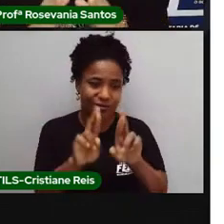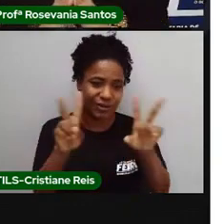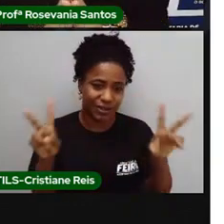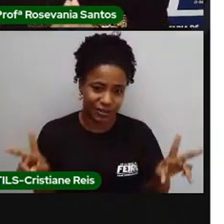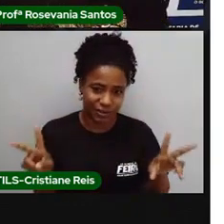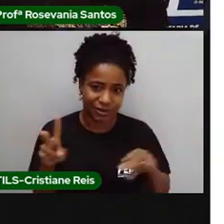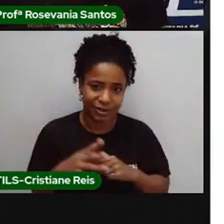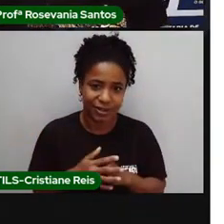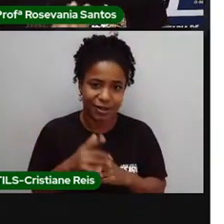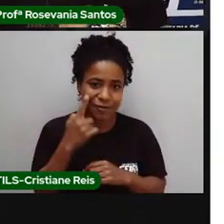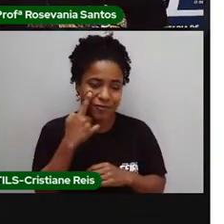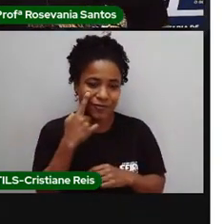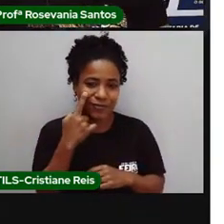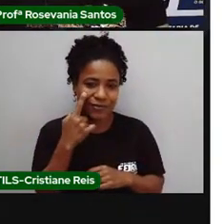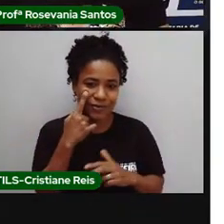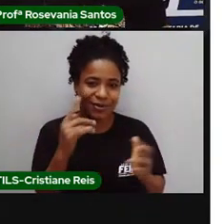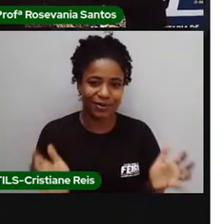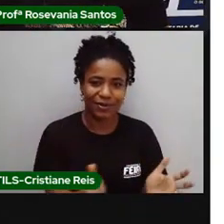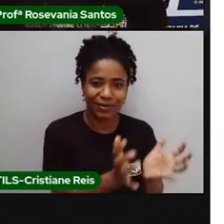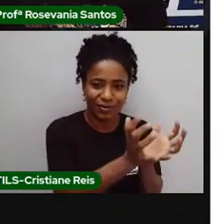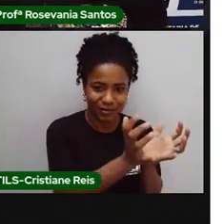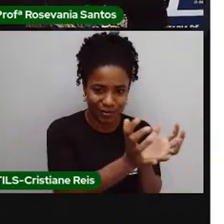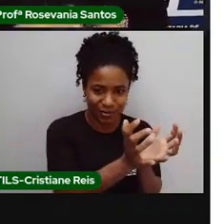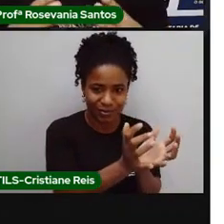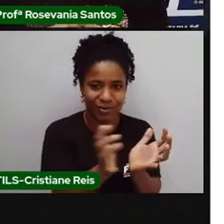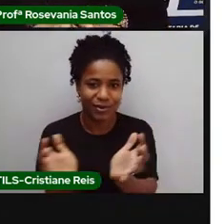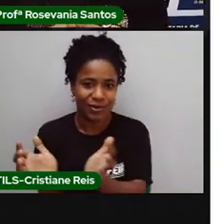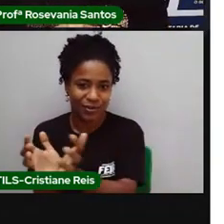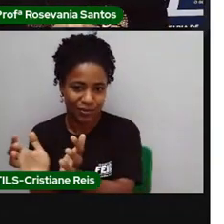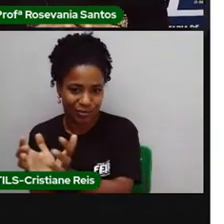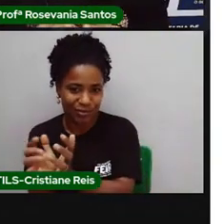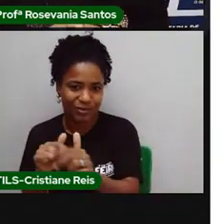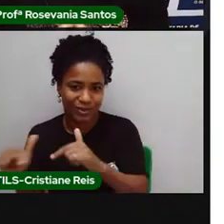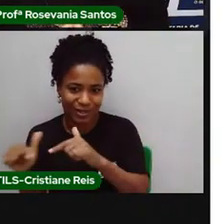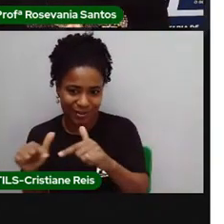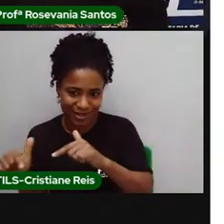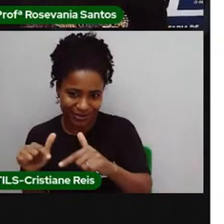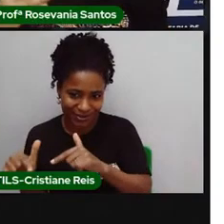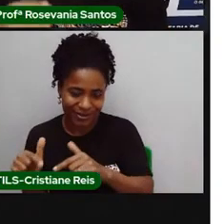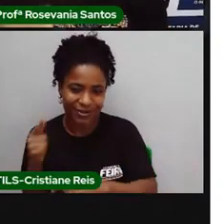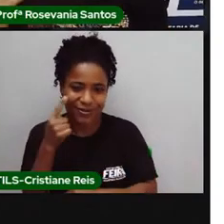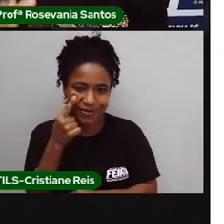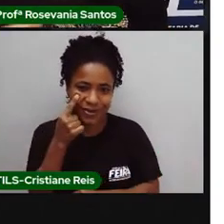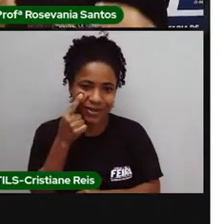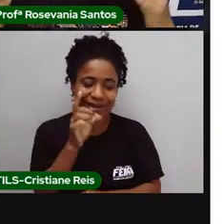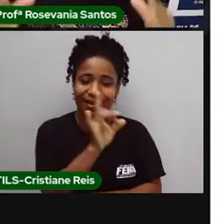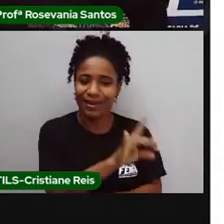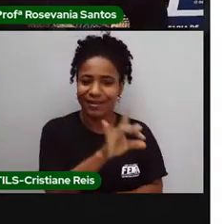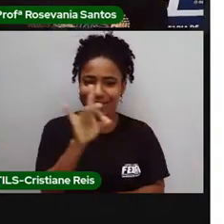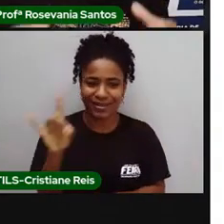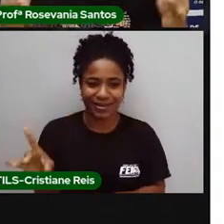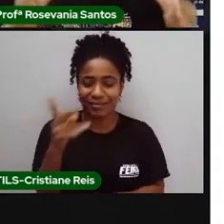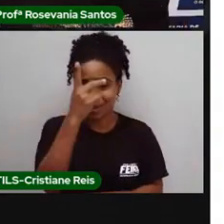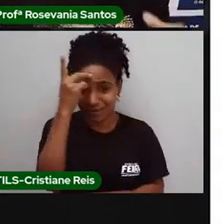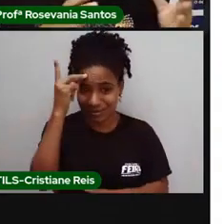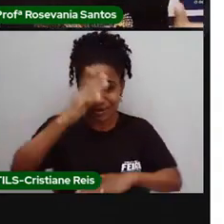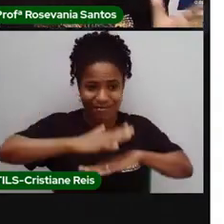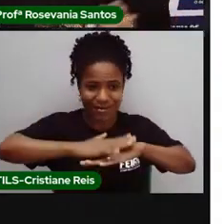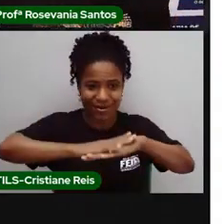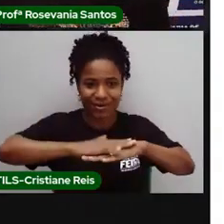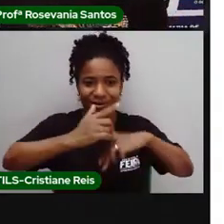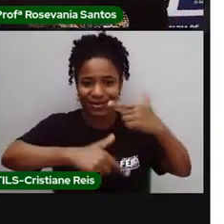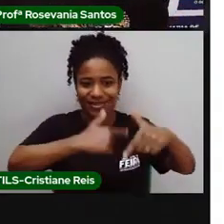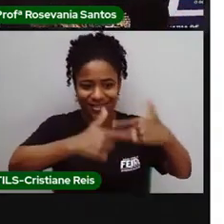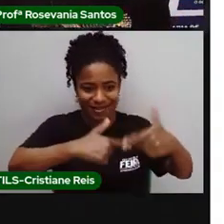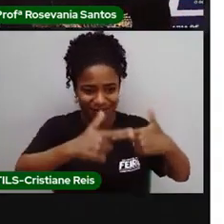vocês estão vendo que tem dois grupos, são os mesmos trabalhadores. Na divisão do trabalho, cada uma pessoa faz